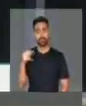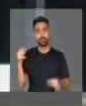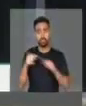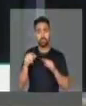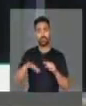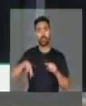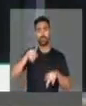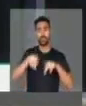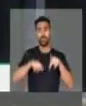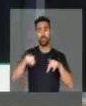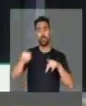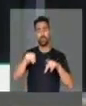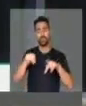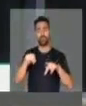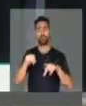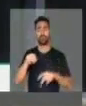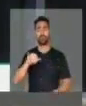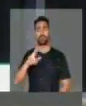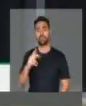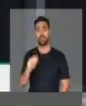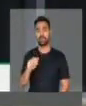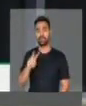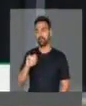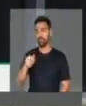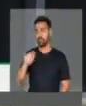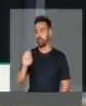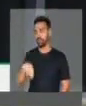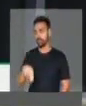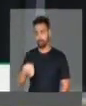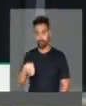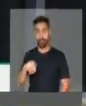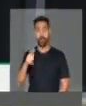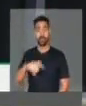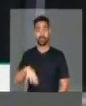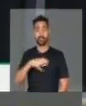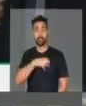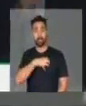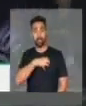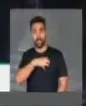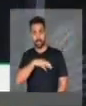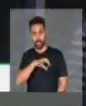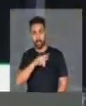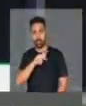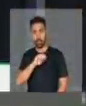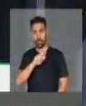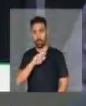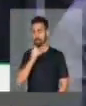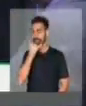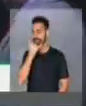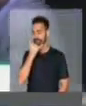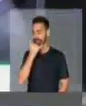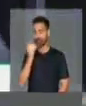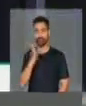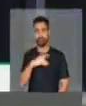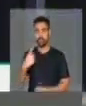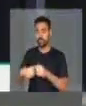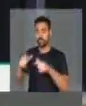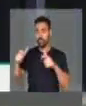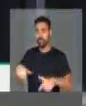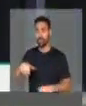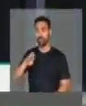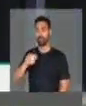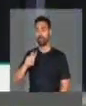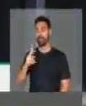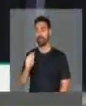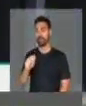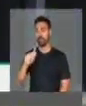brasileiros, é a ilha de Villegagnon, no interior da Baía da Guanabara, onde aconteceu o primeiro